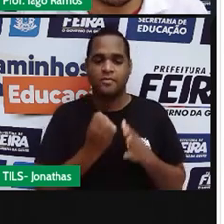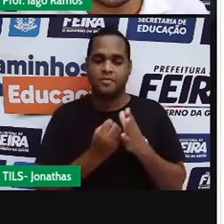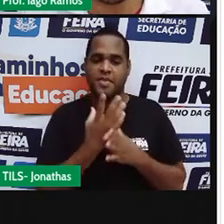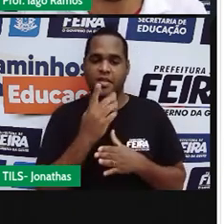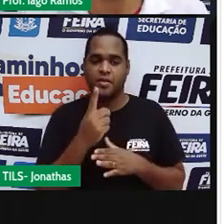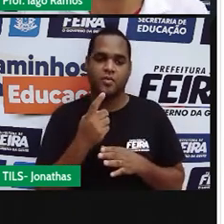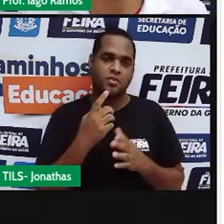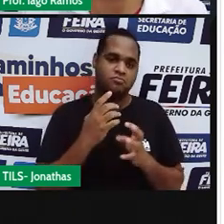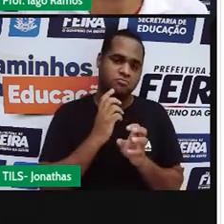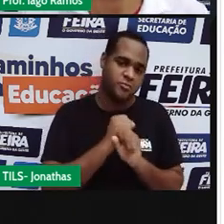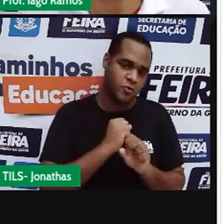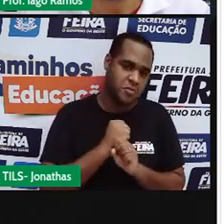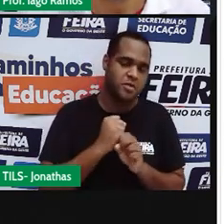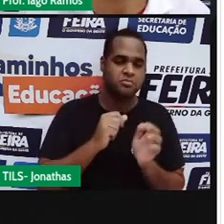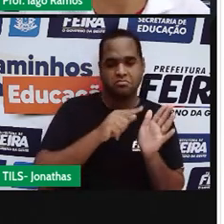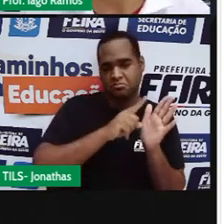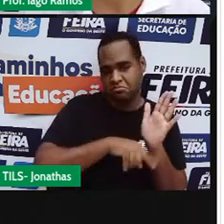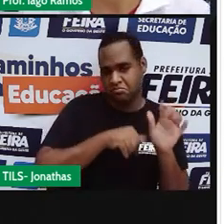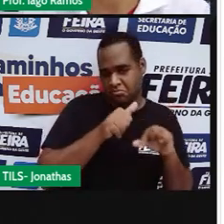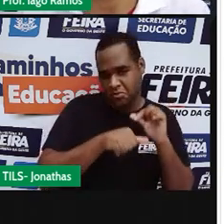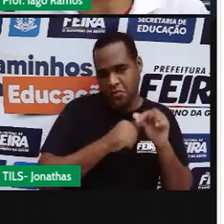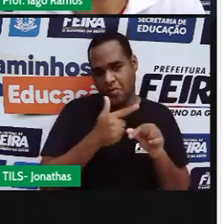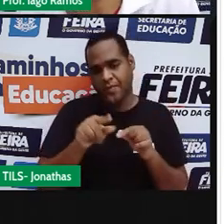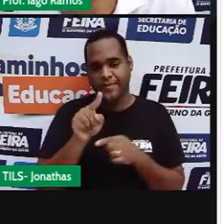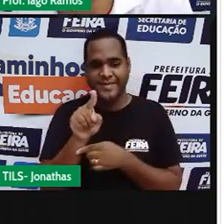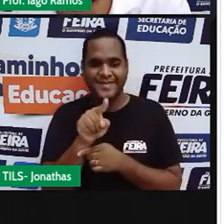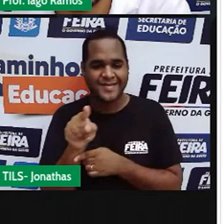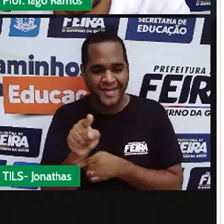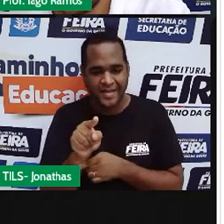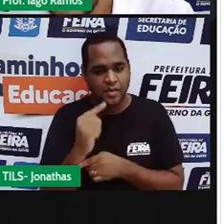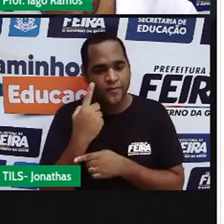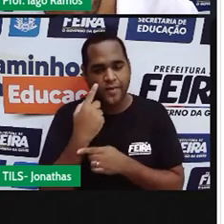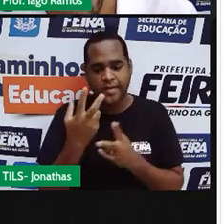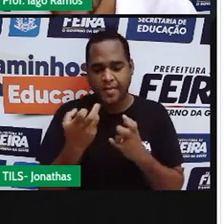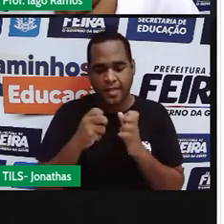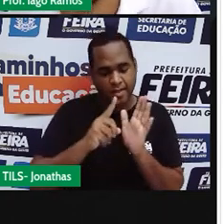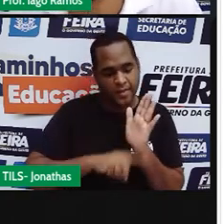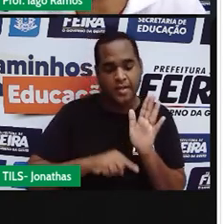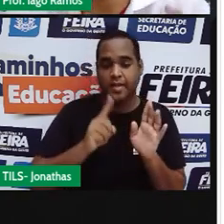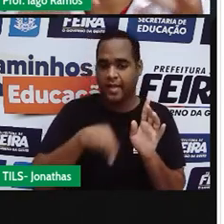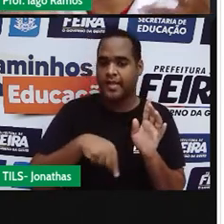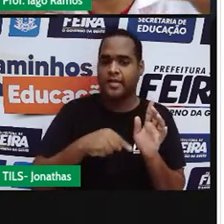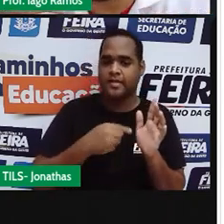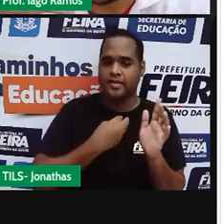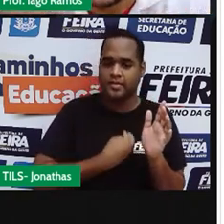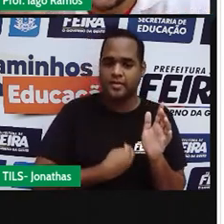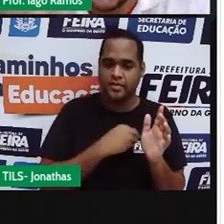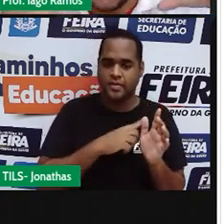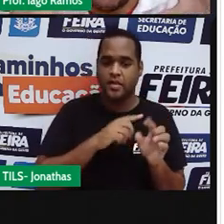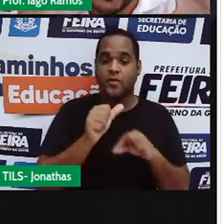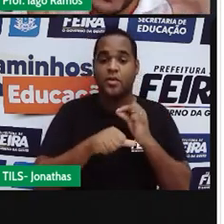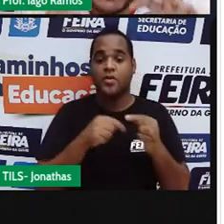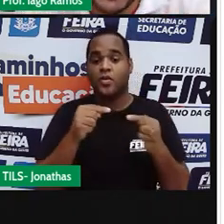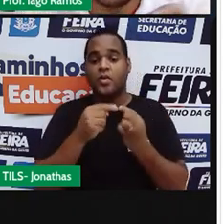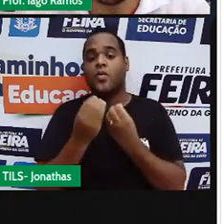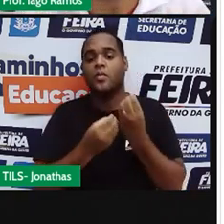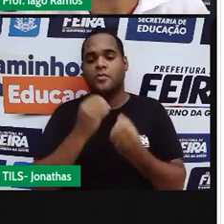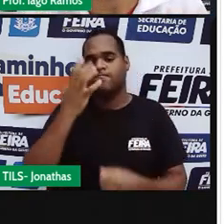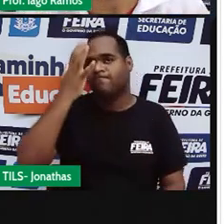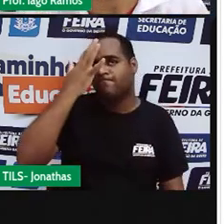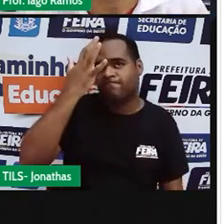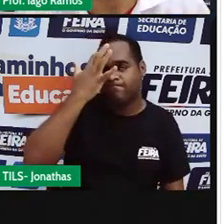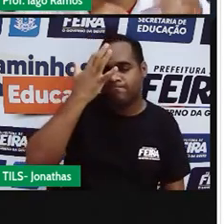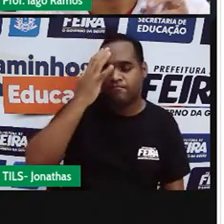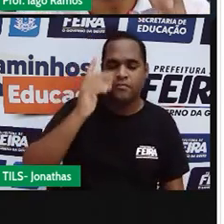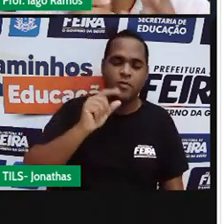conta, uma subtração de números inteiros, onde você vai subtrair um número negativo, você vai fazer, vai pensar o